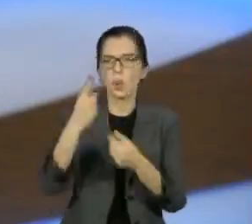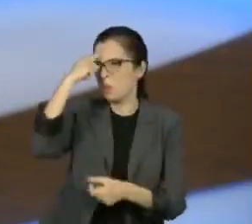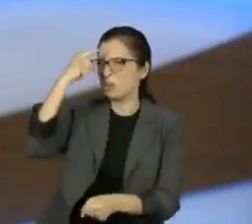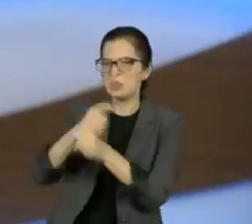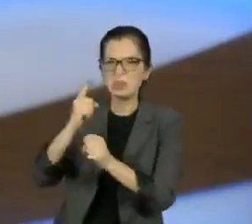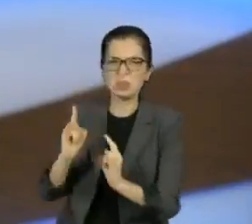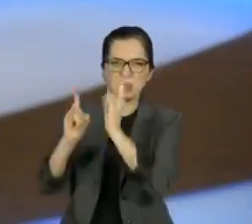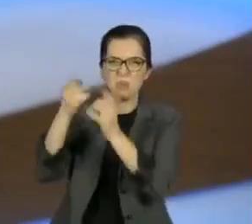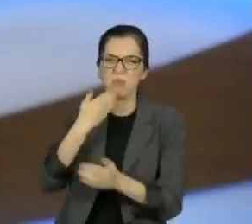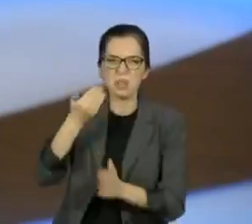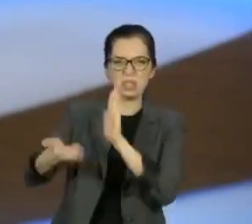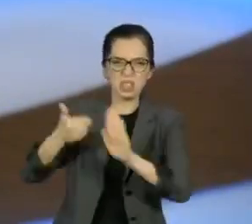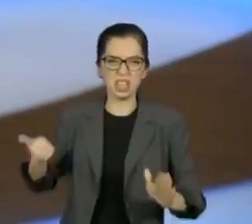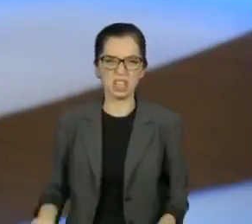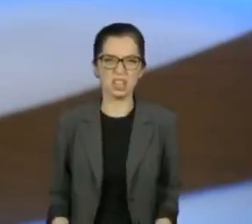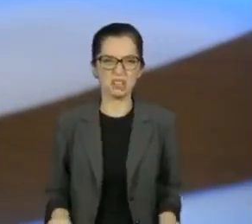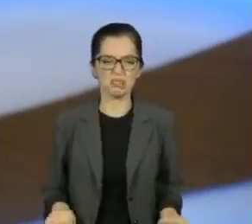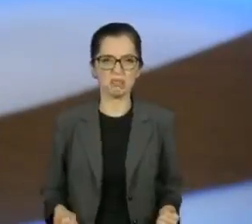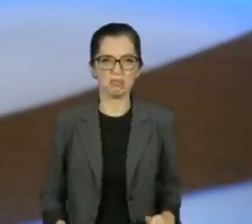acha que não pode abrir parada gay?